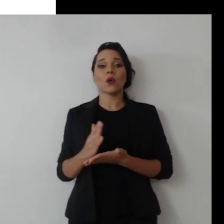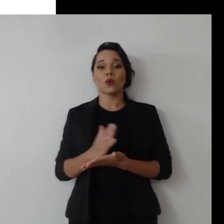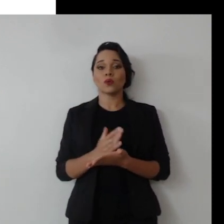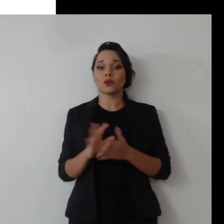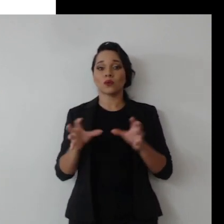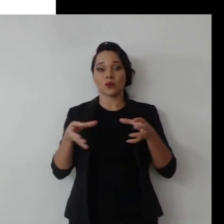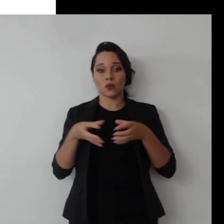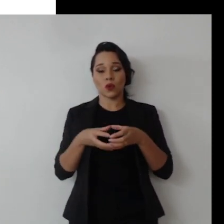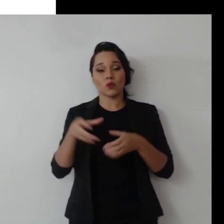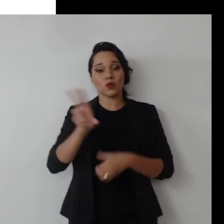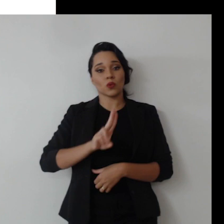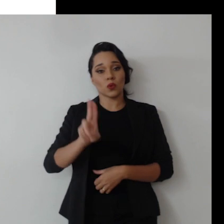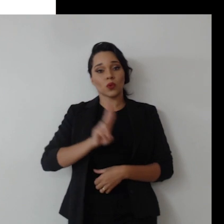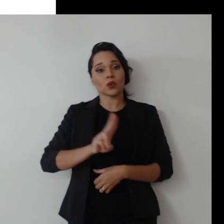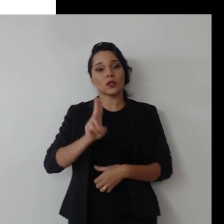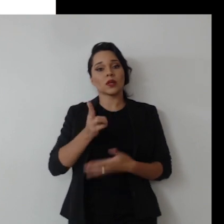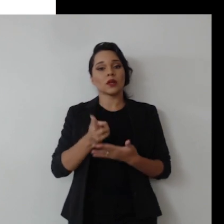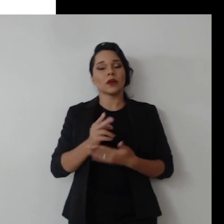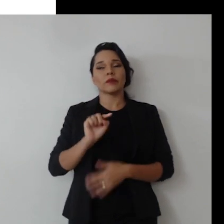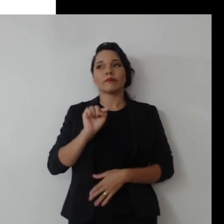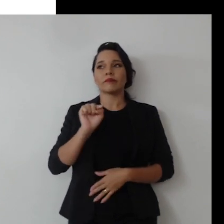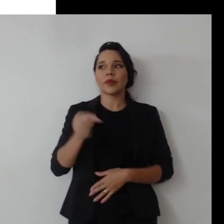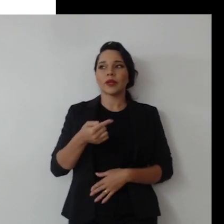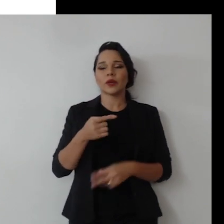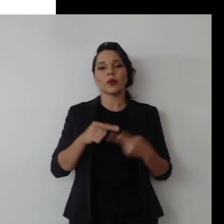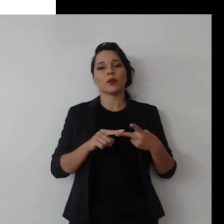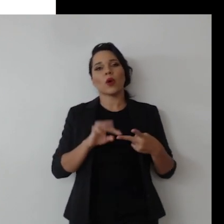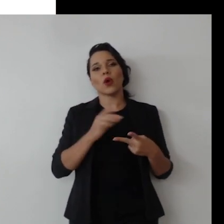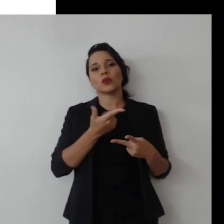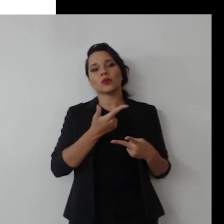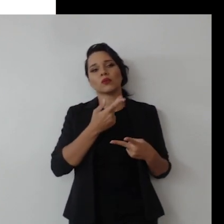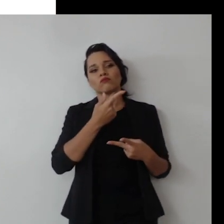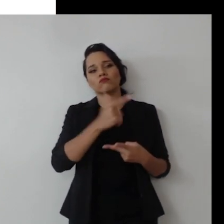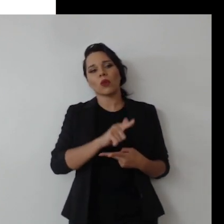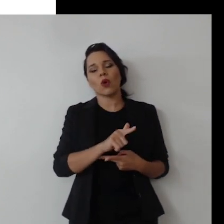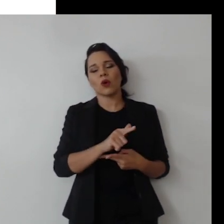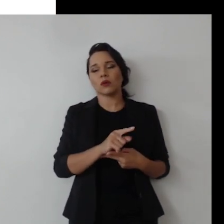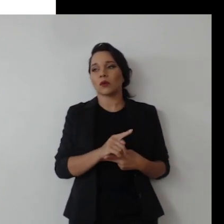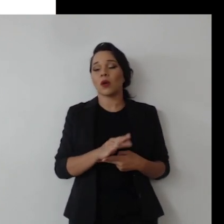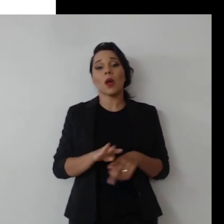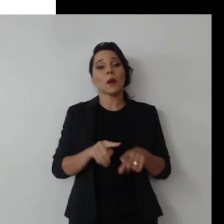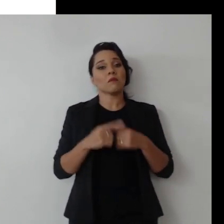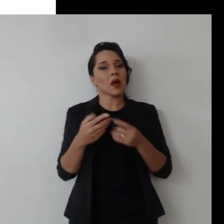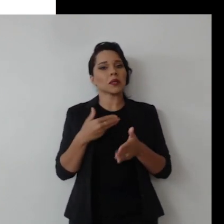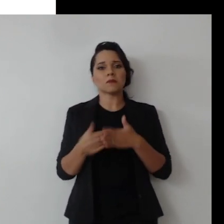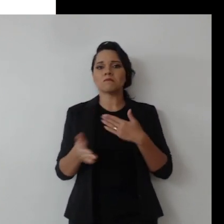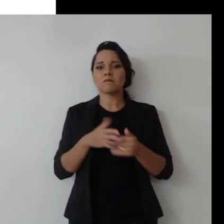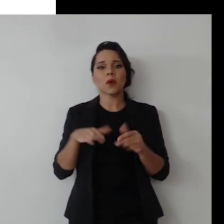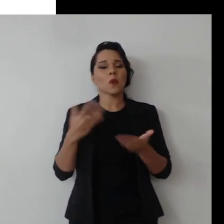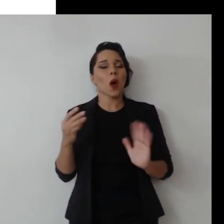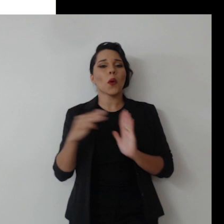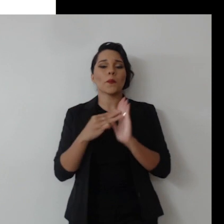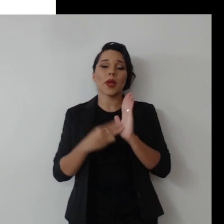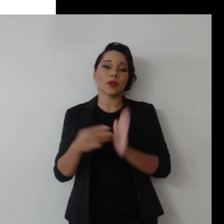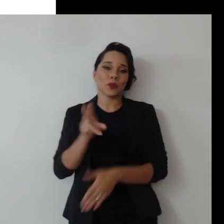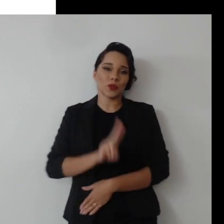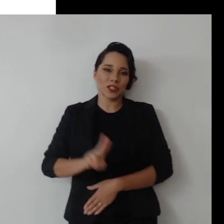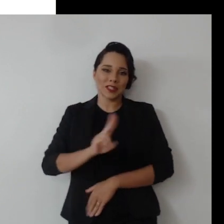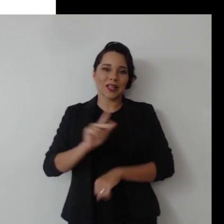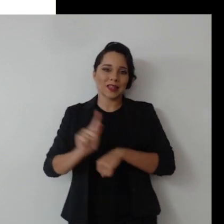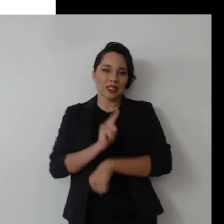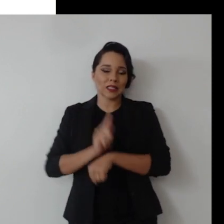alguns órgãos utilizam a ISO 31.000, outros utilizam o COSO, mas independente do método a ser